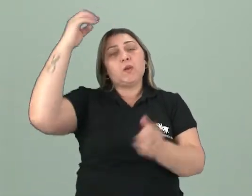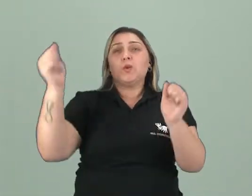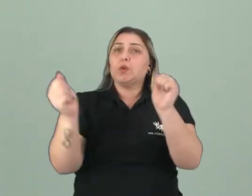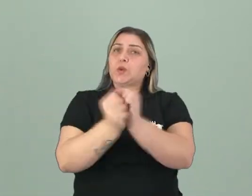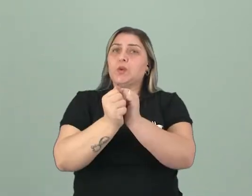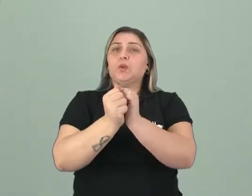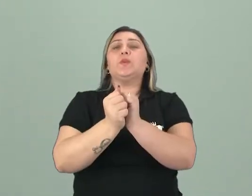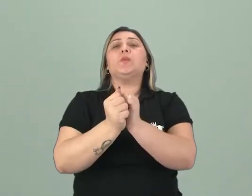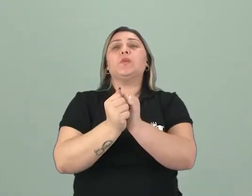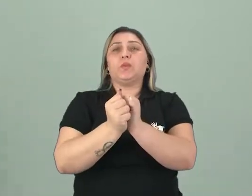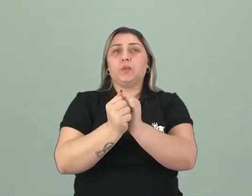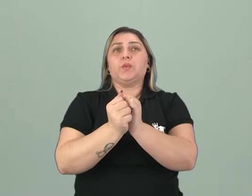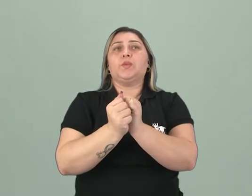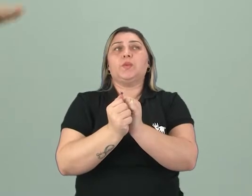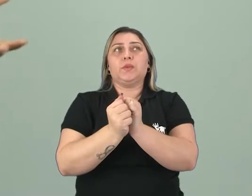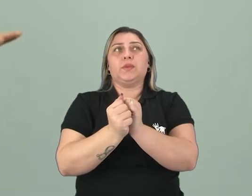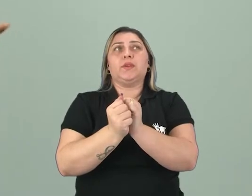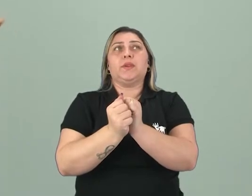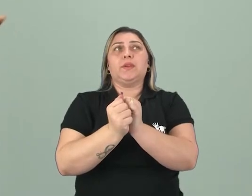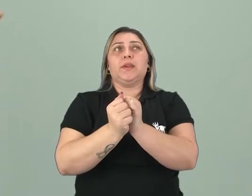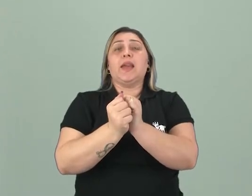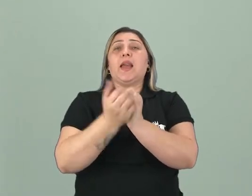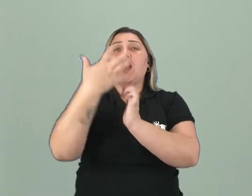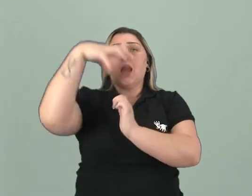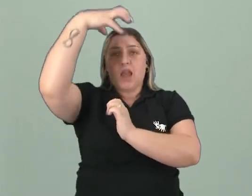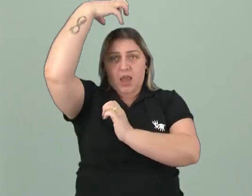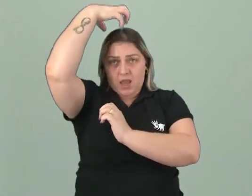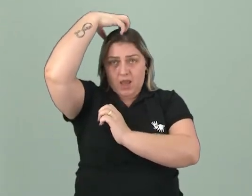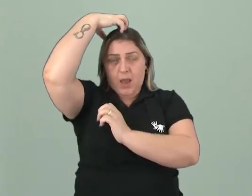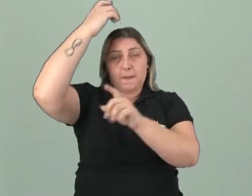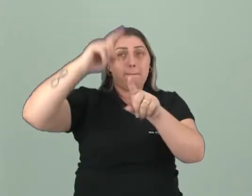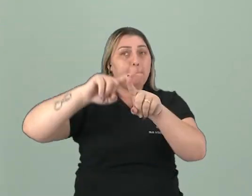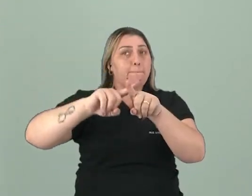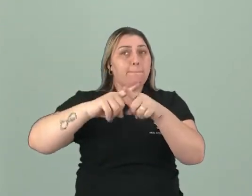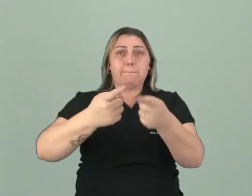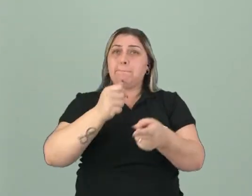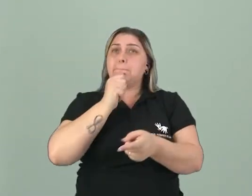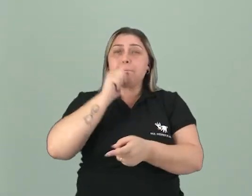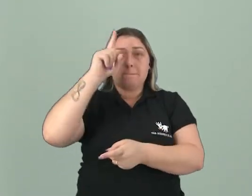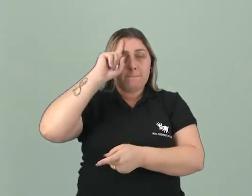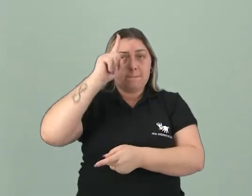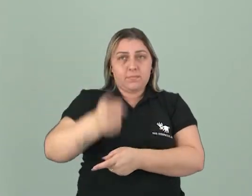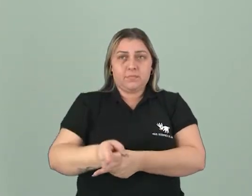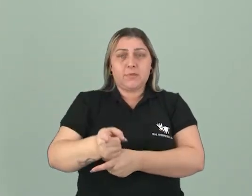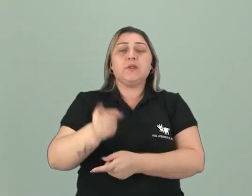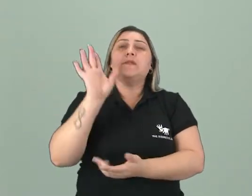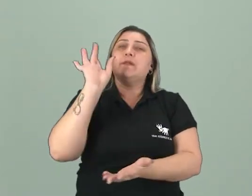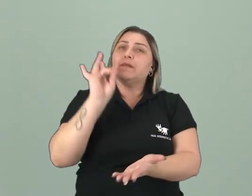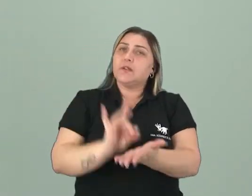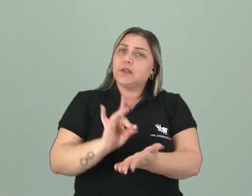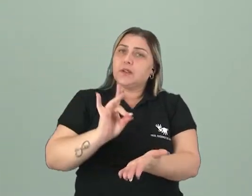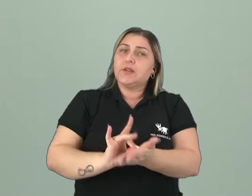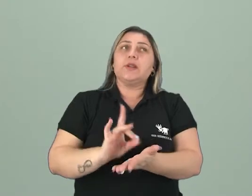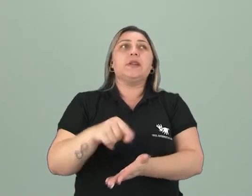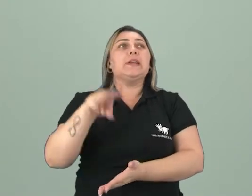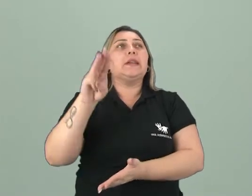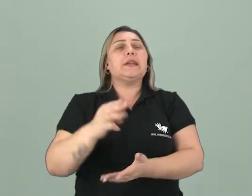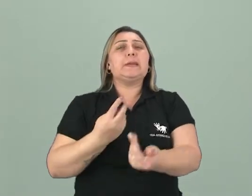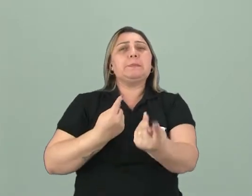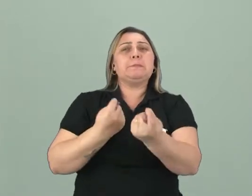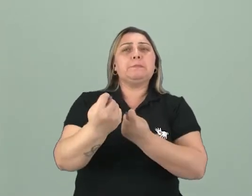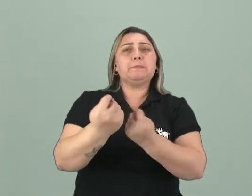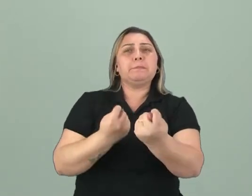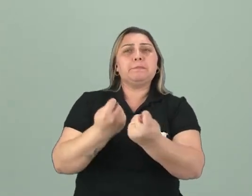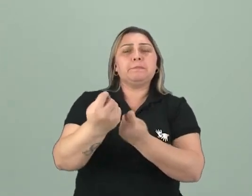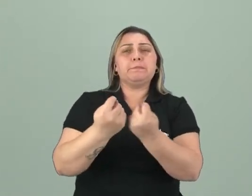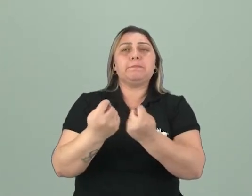com o rei. Lembra lá? rei reina, mas não governa. Porque quem, de fato, teria esse controle